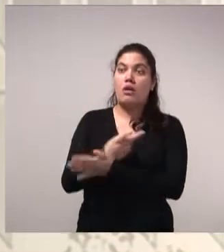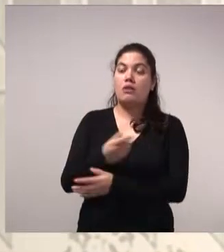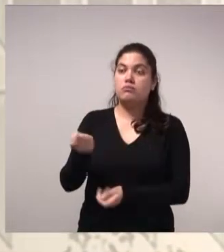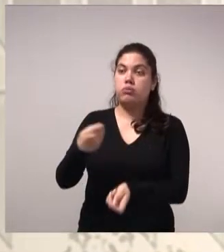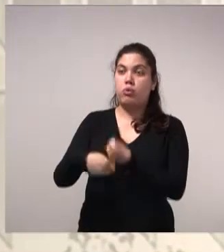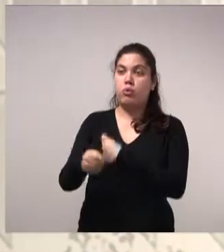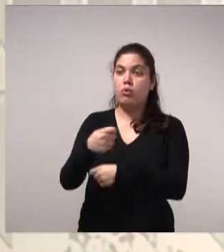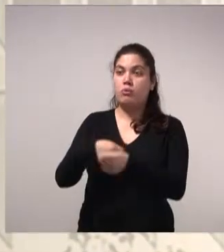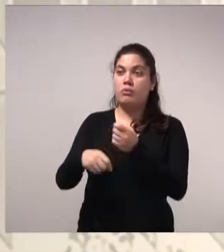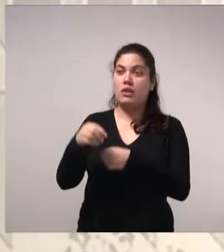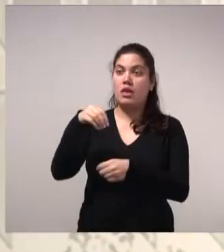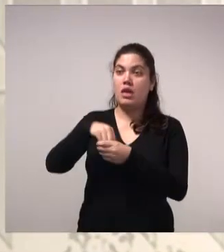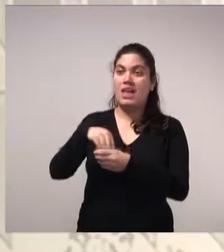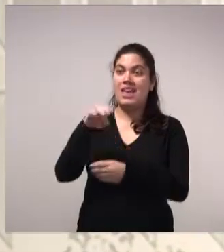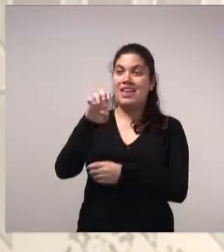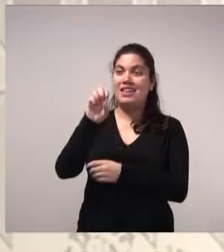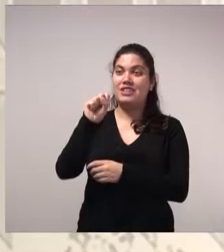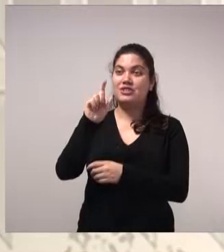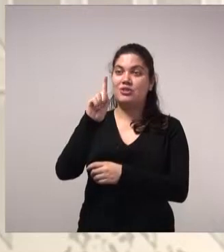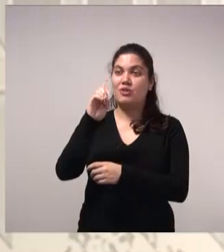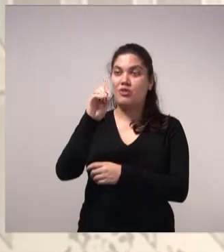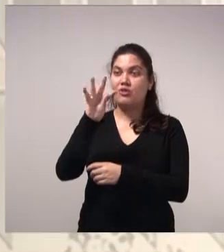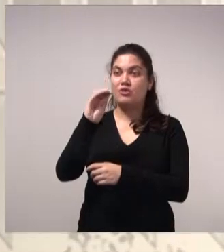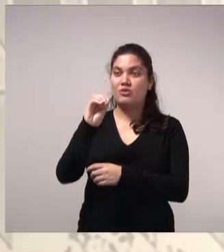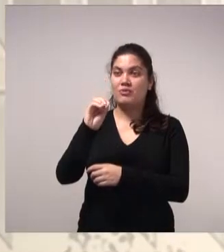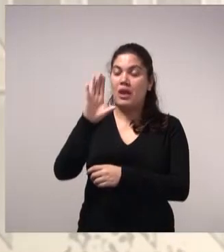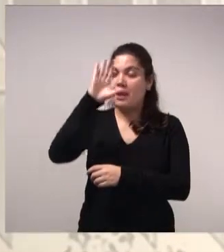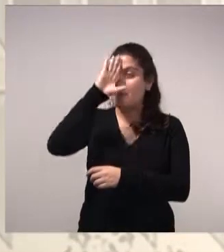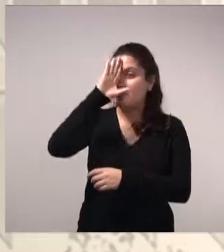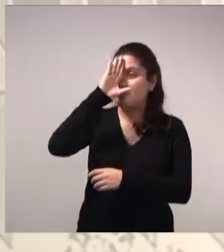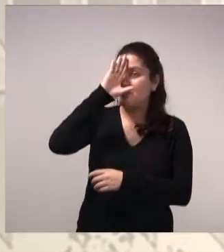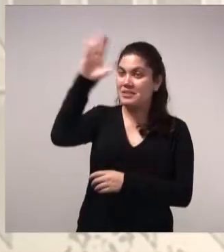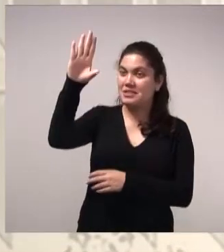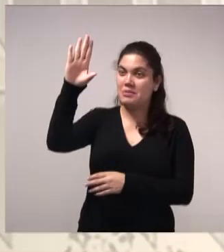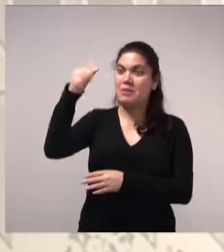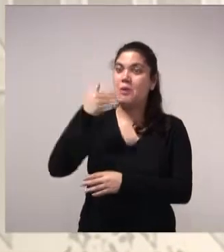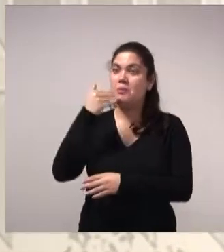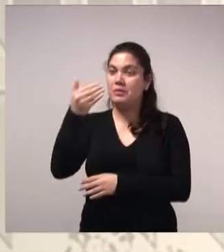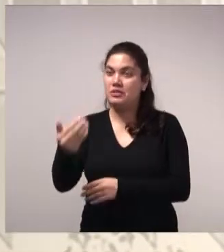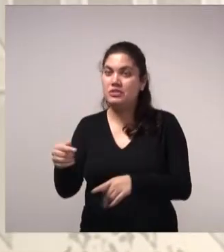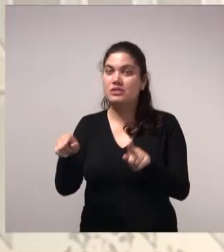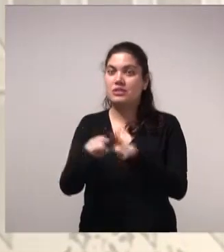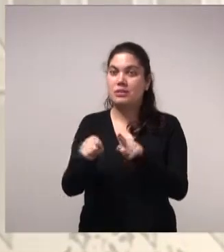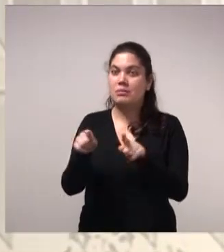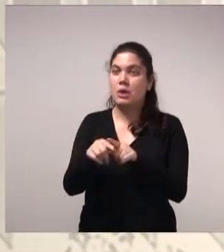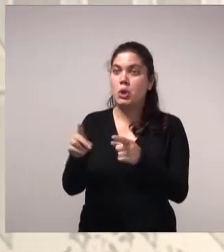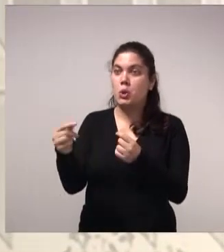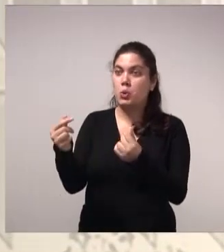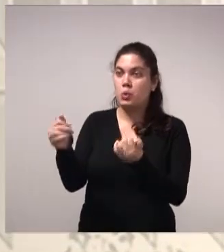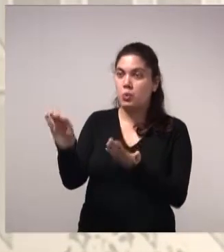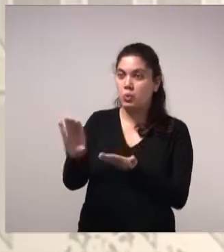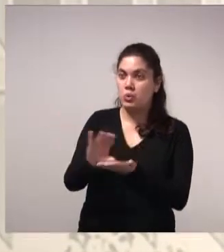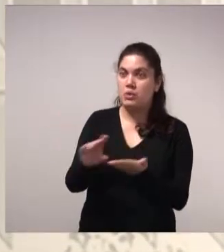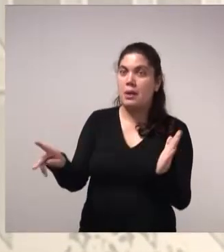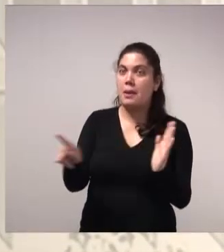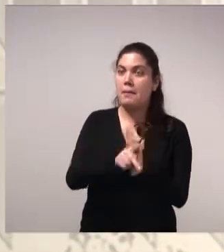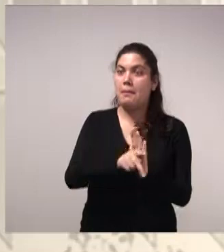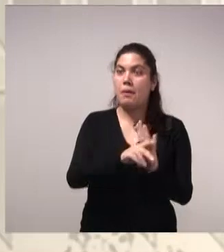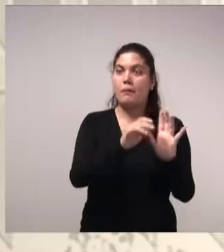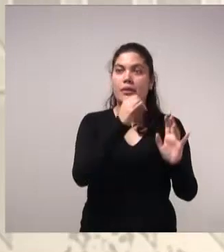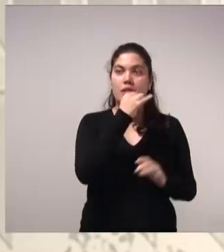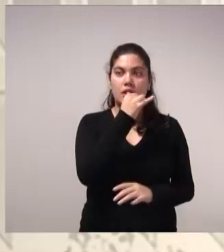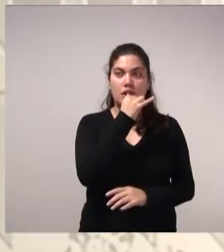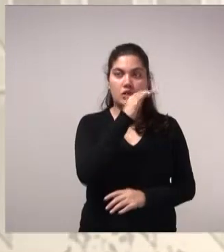de tratamento de água e esgoto. E a principal demanda e custo vem da energia elétrica, é o